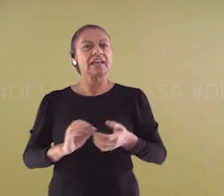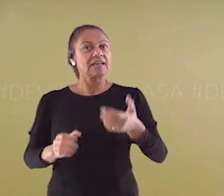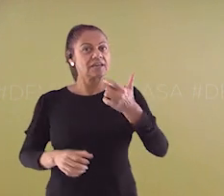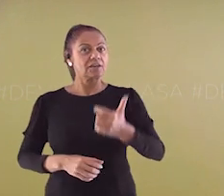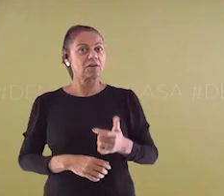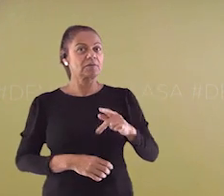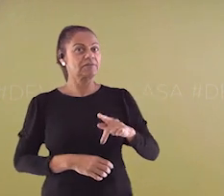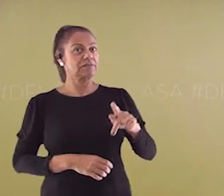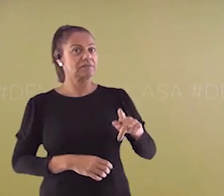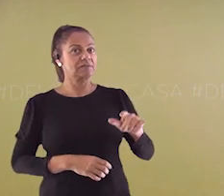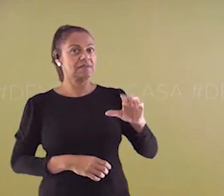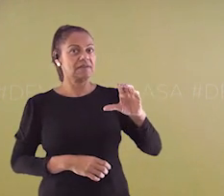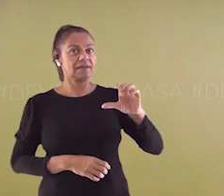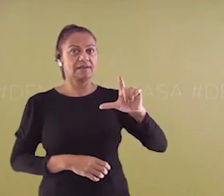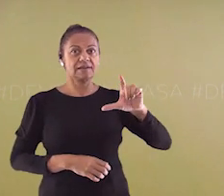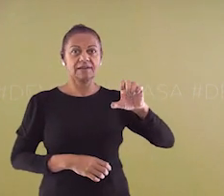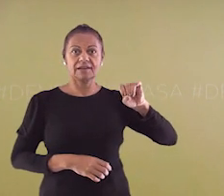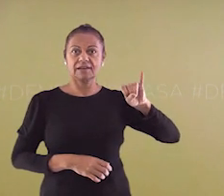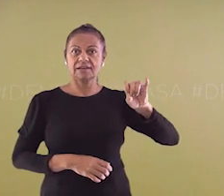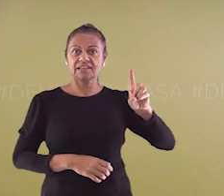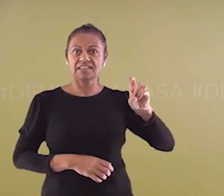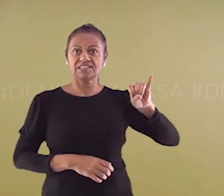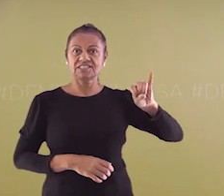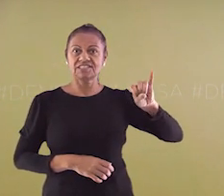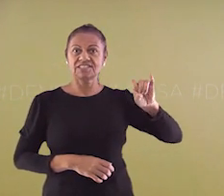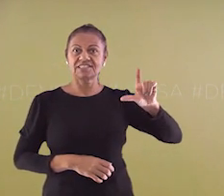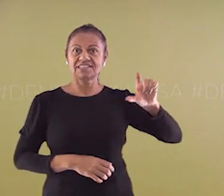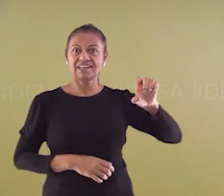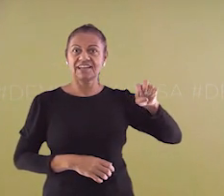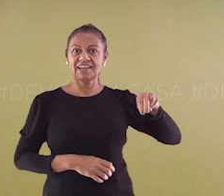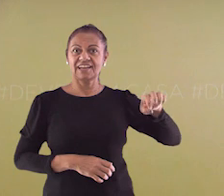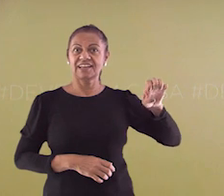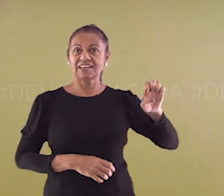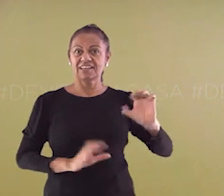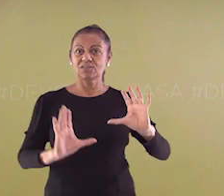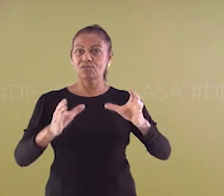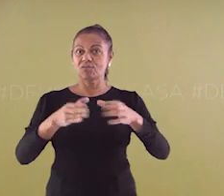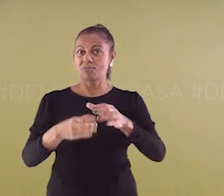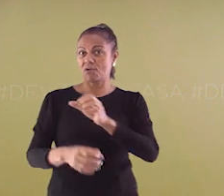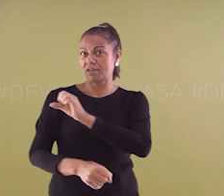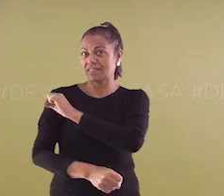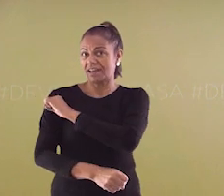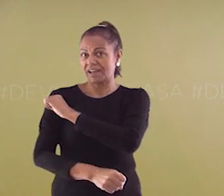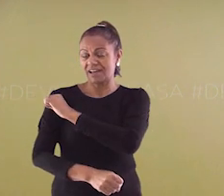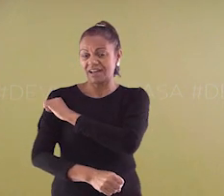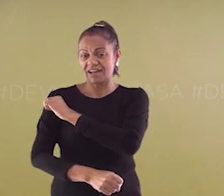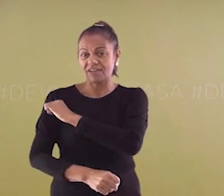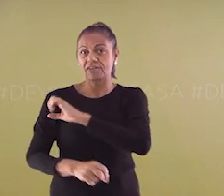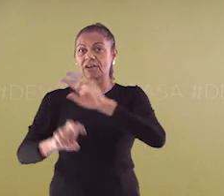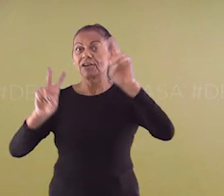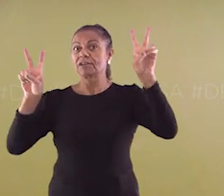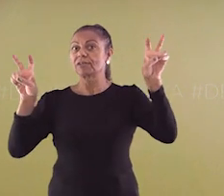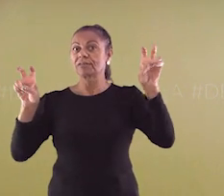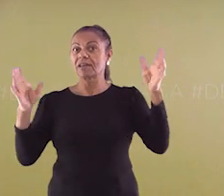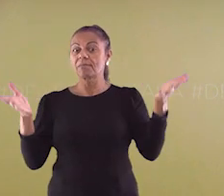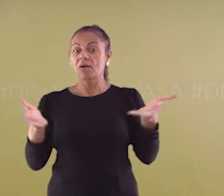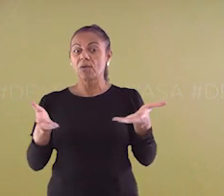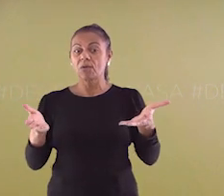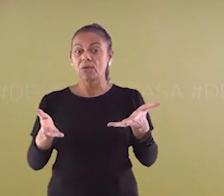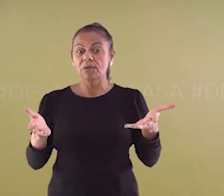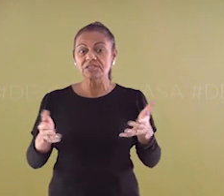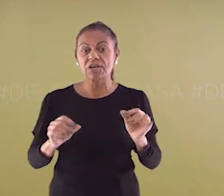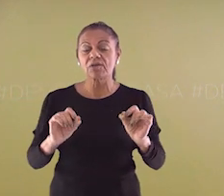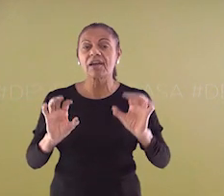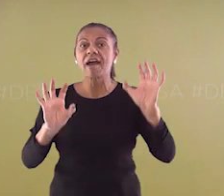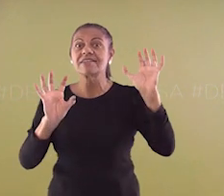disciplina de ciências do oitavo ano, dos anos finais, e o tema da nossa aula é as estações do ano e as influências